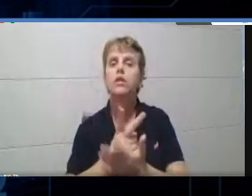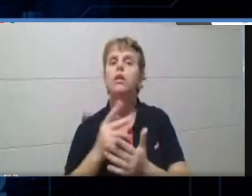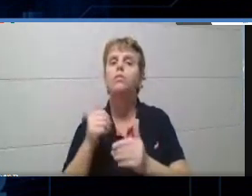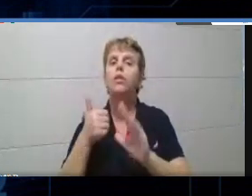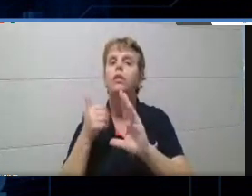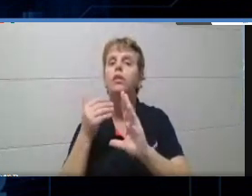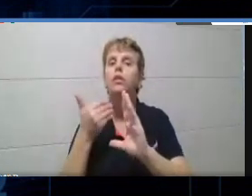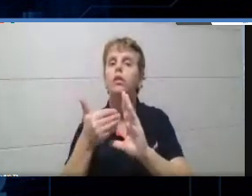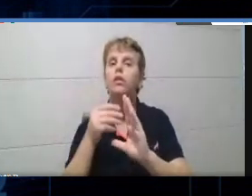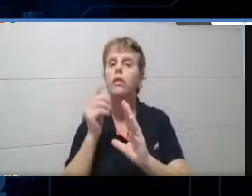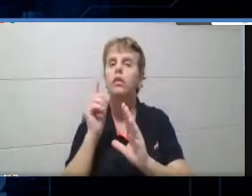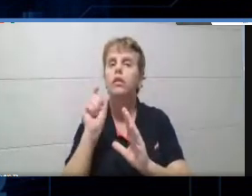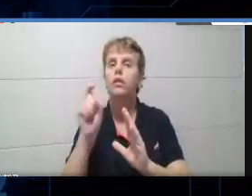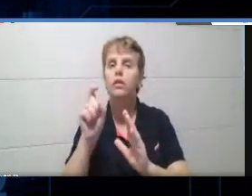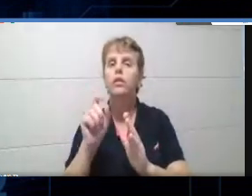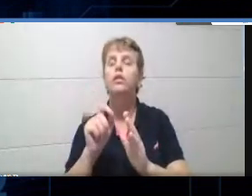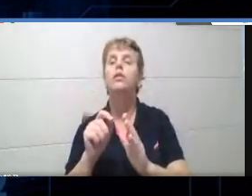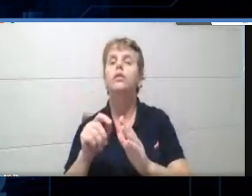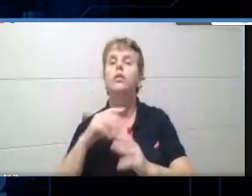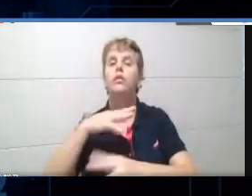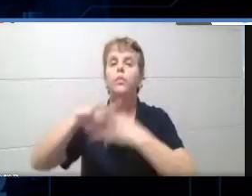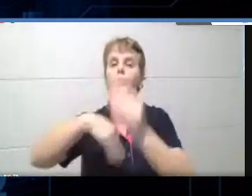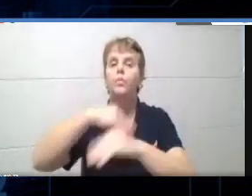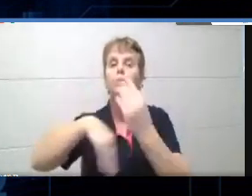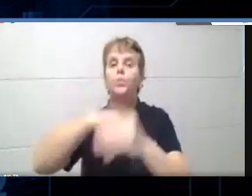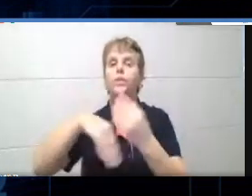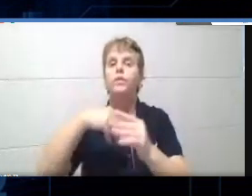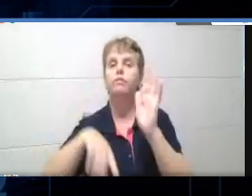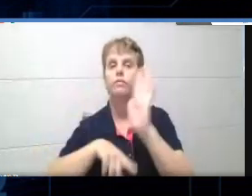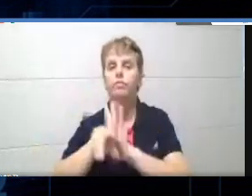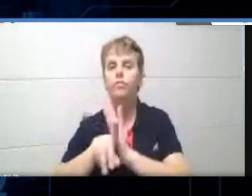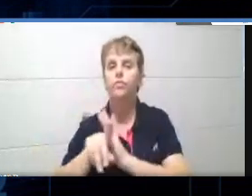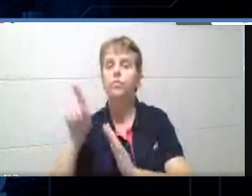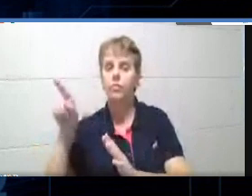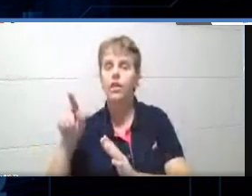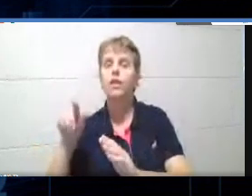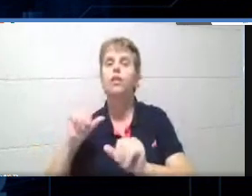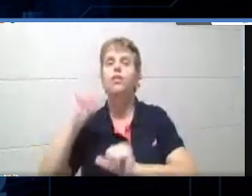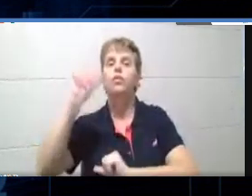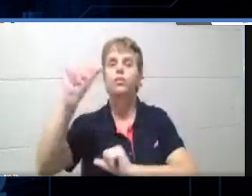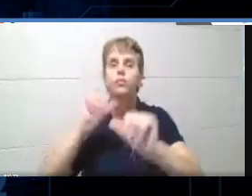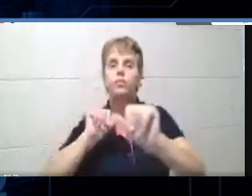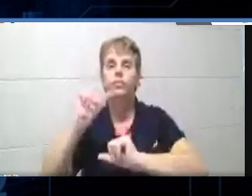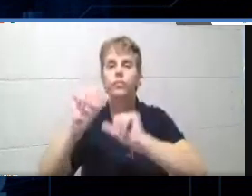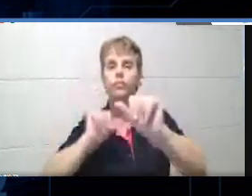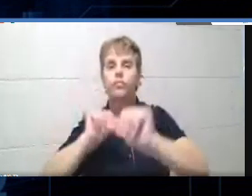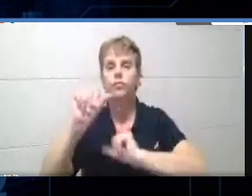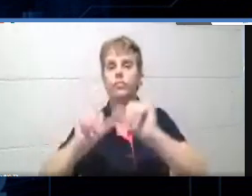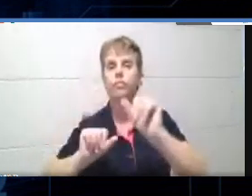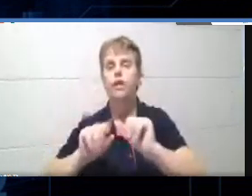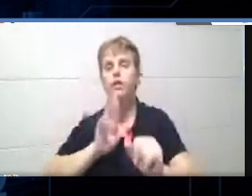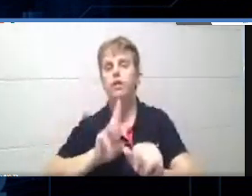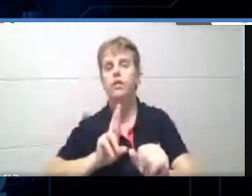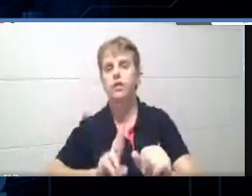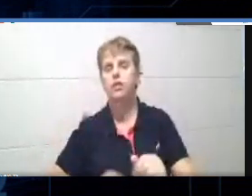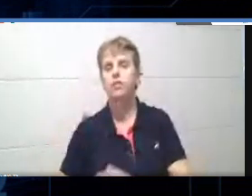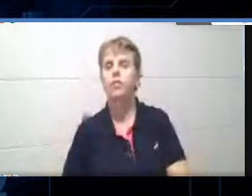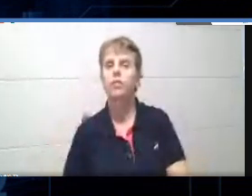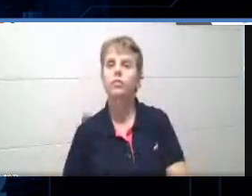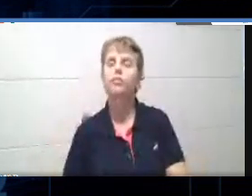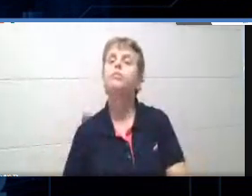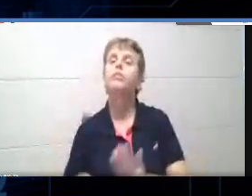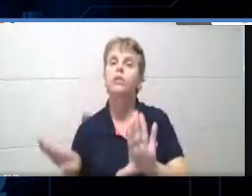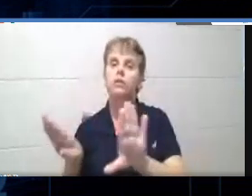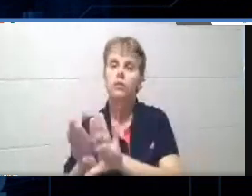daqui é para deixar as questões embaralhadas. E essa aqui é para deixar as alternativas embaralhadas, tá bom? E também,